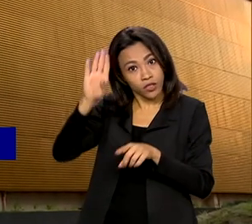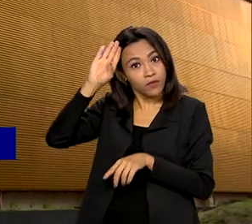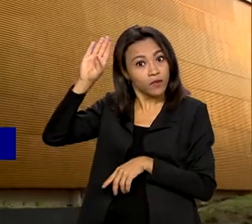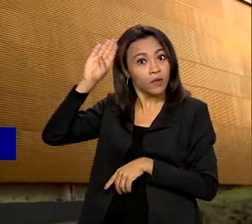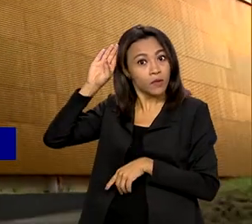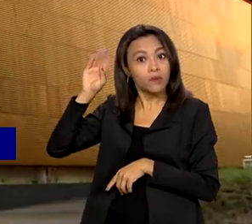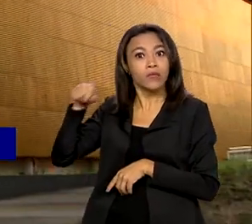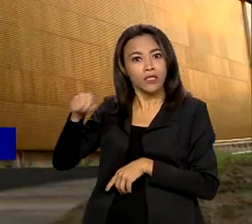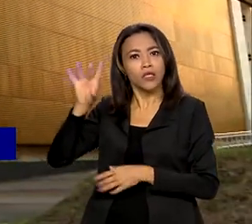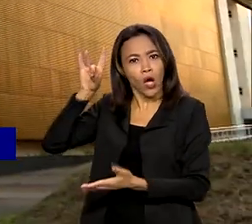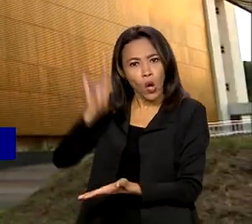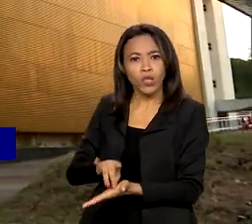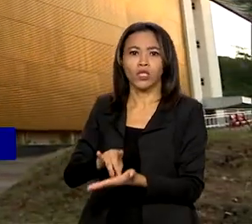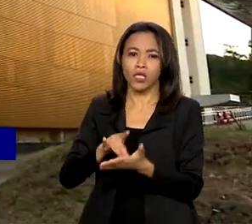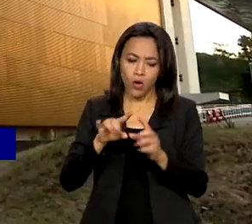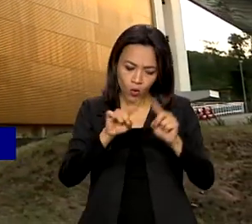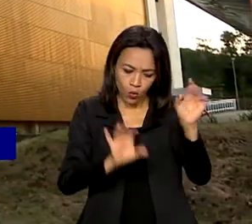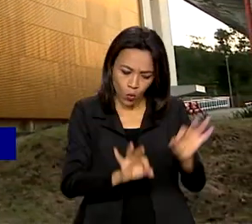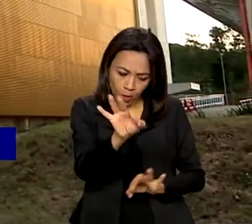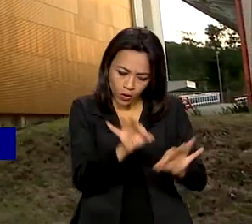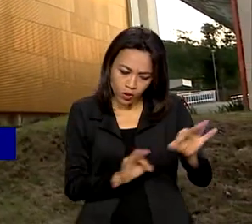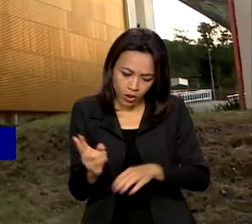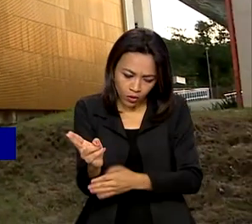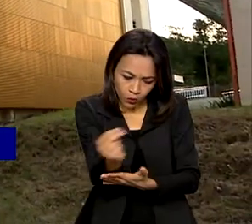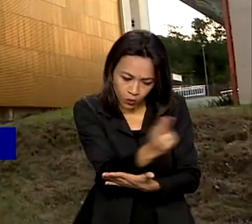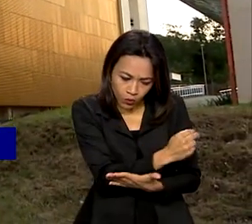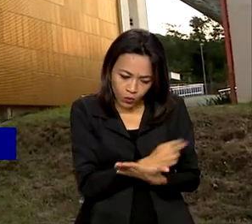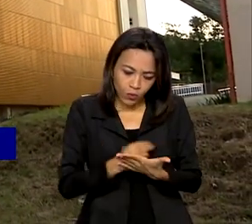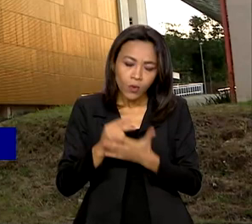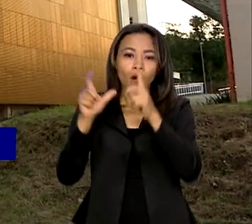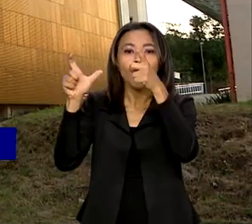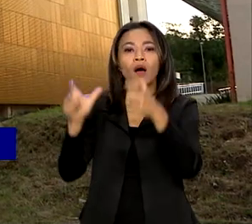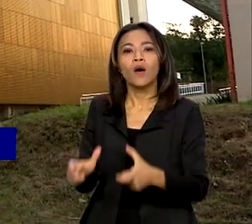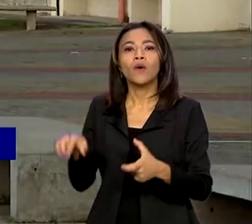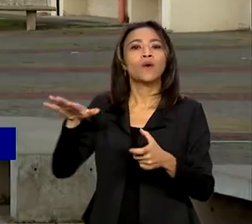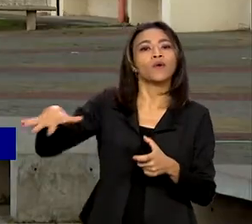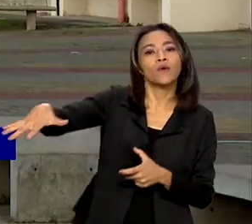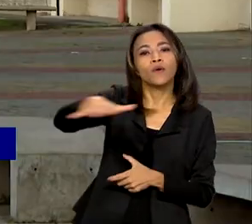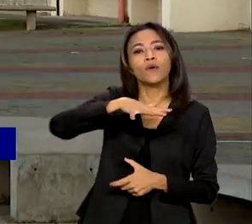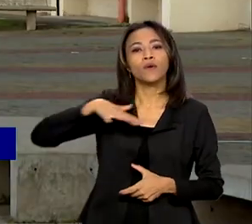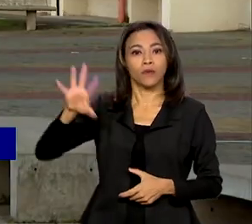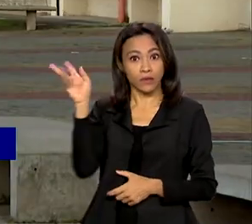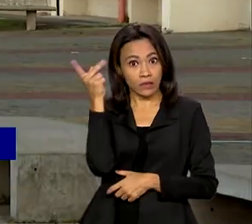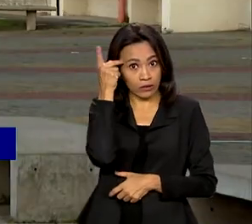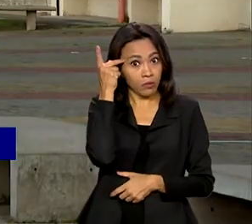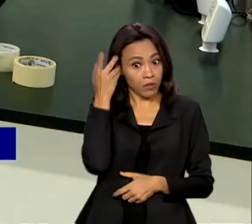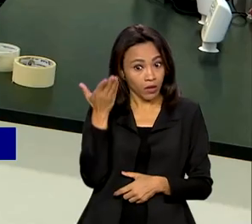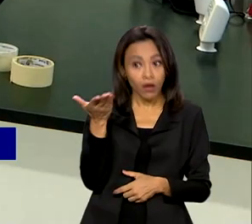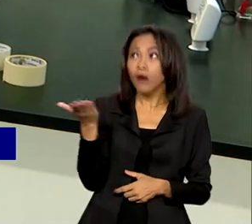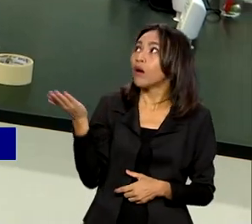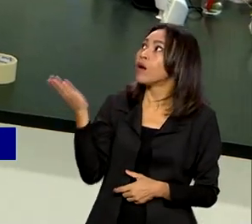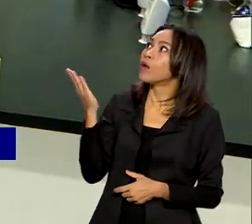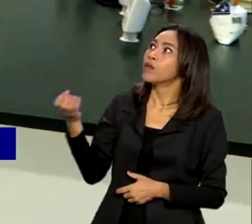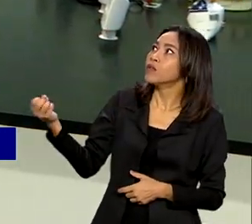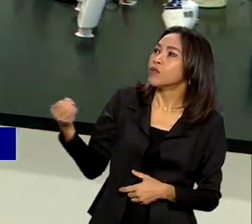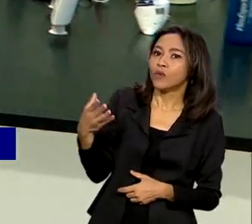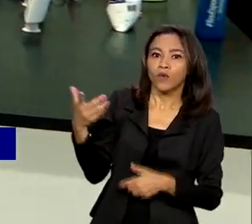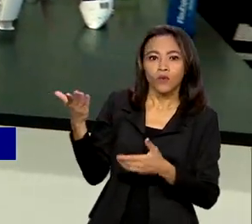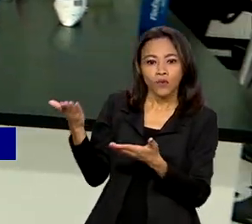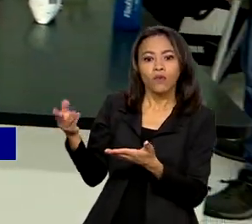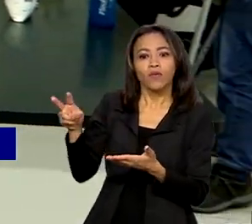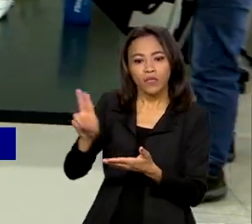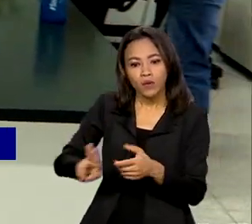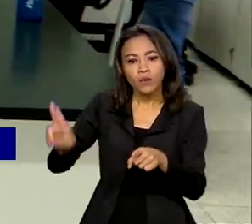projeto original do campus da Universidade Federal do ABC em São Bernardo do Campo, no estado de São Paulo, o novo bloco vai ser